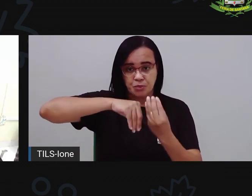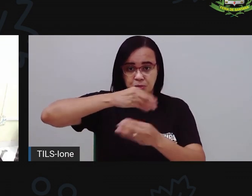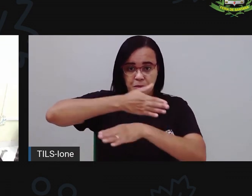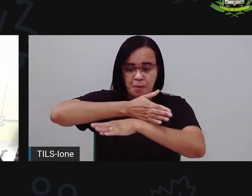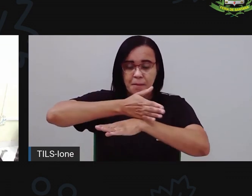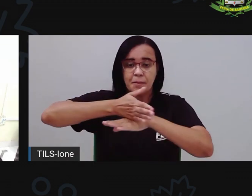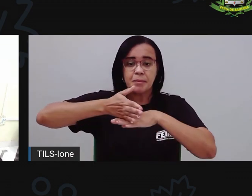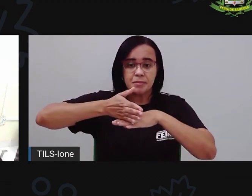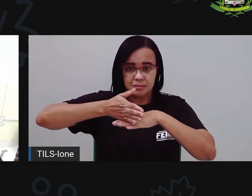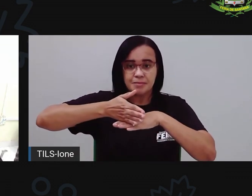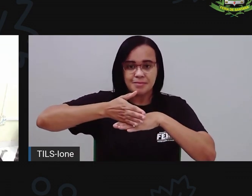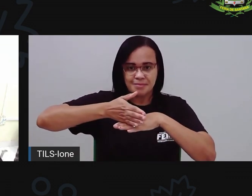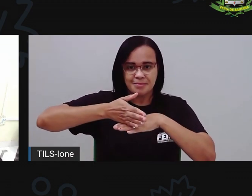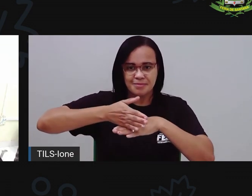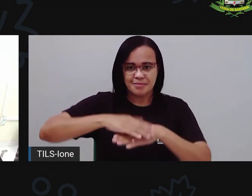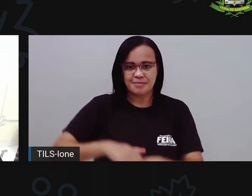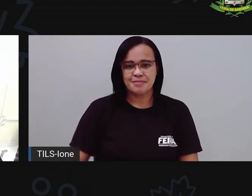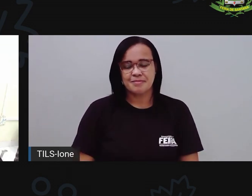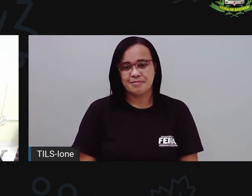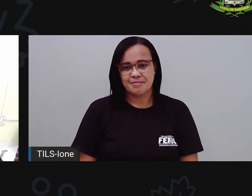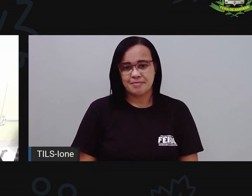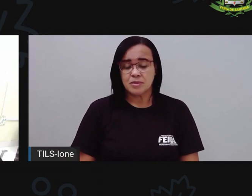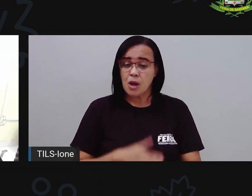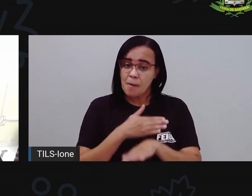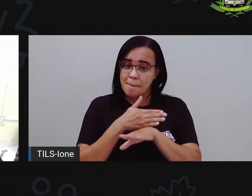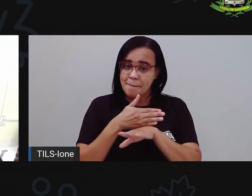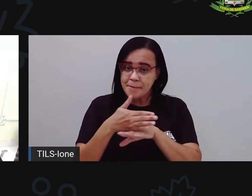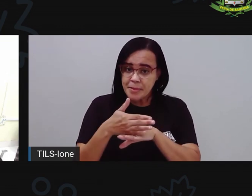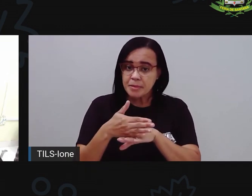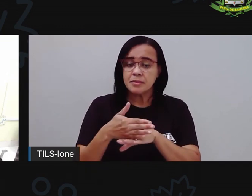dedo. O dedo já tá bem sujinho. Vou pegar o branco.